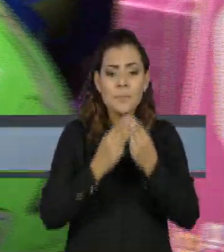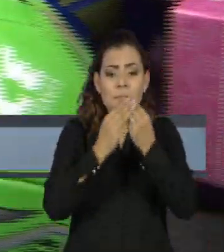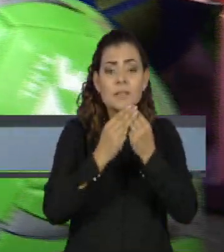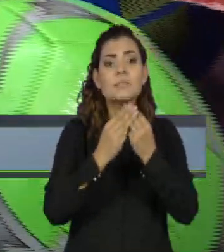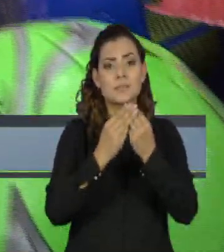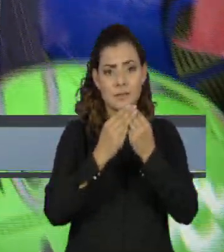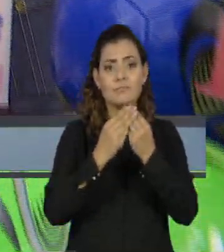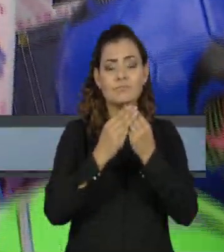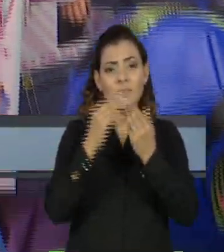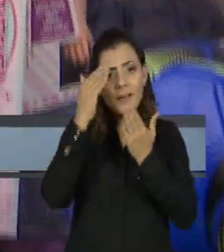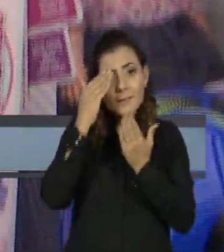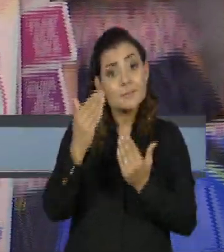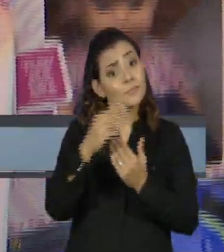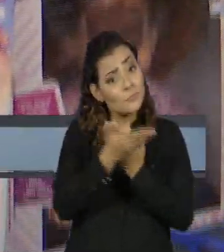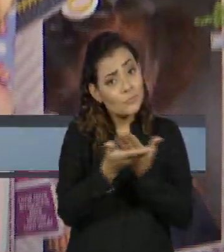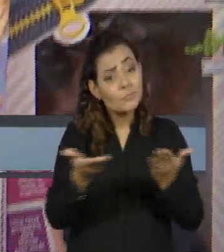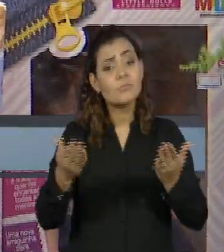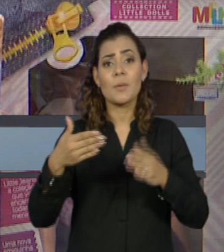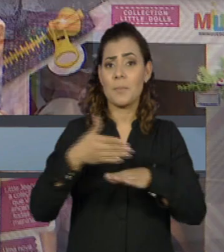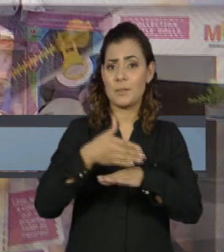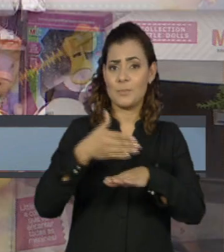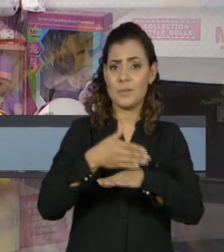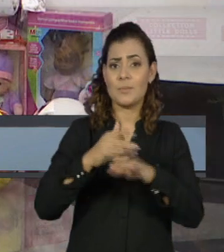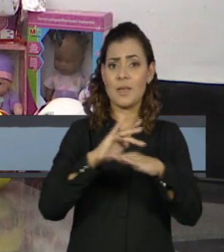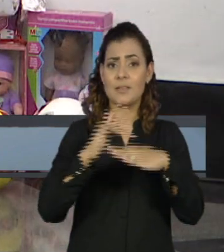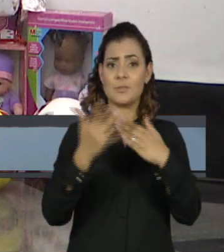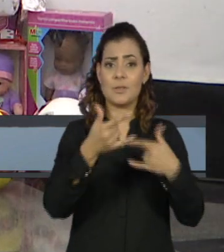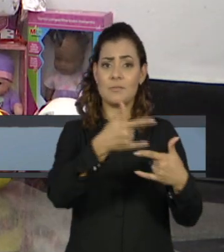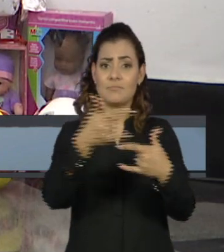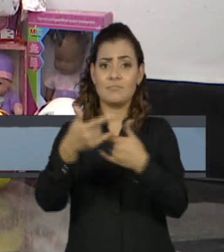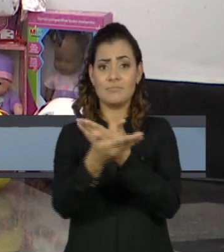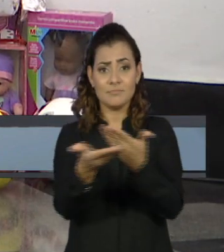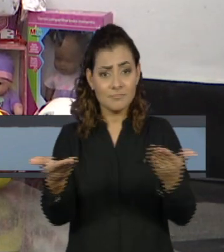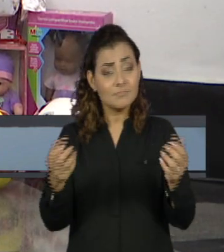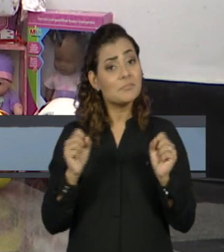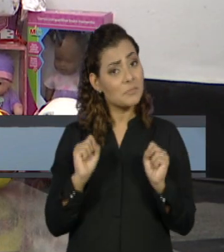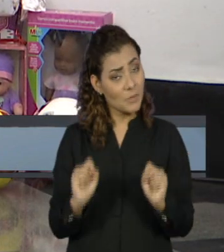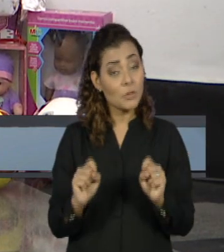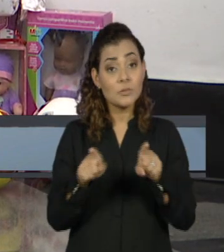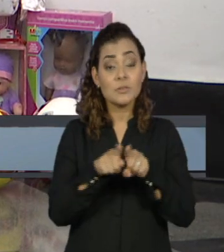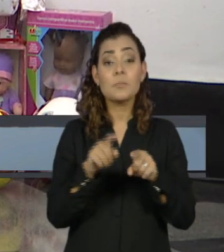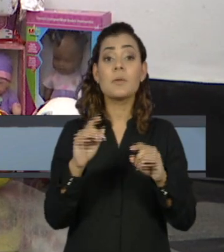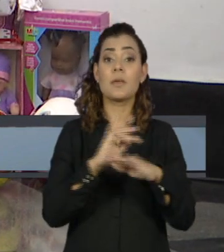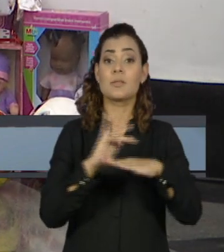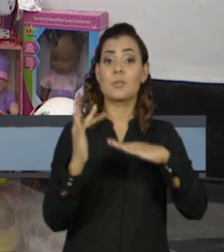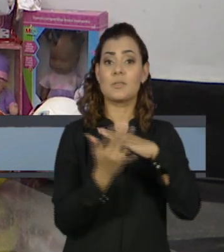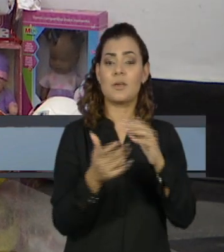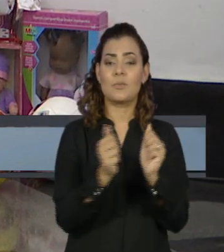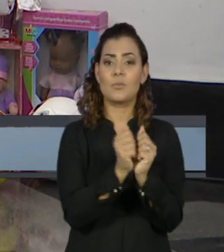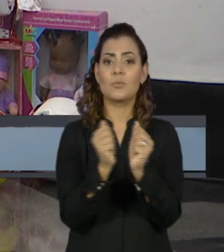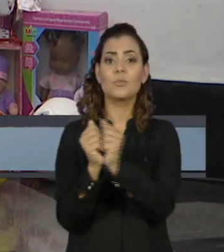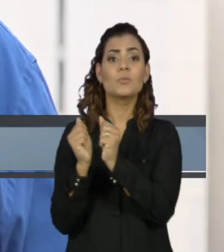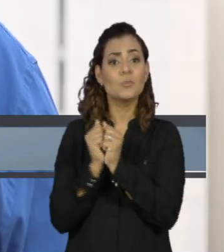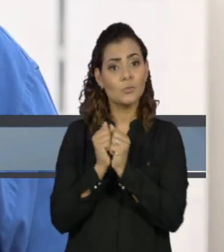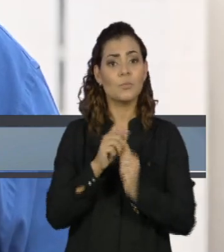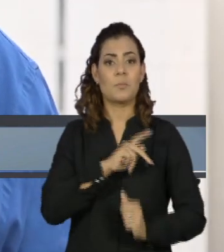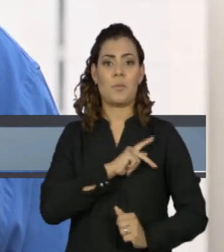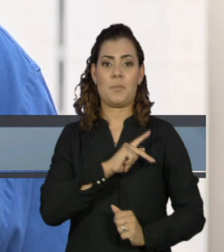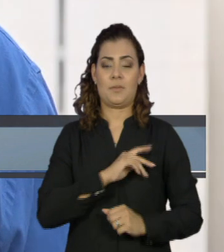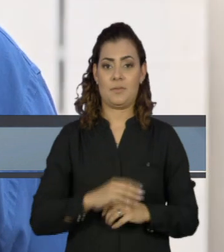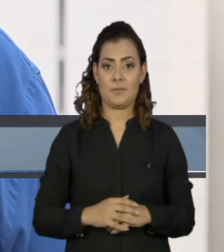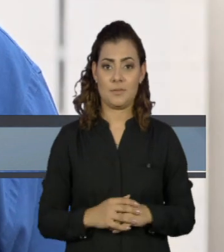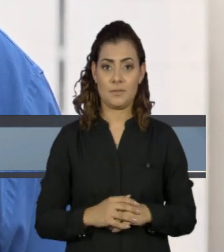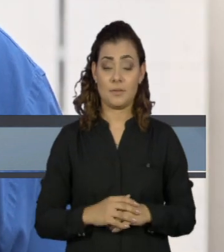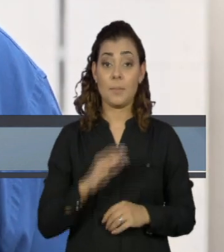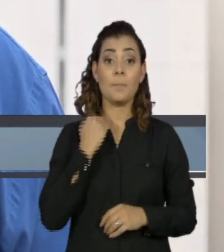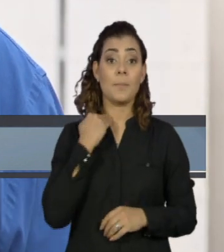graça. Todos são convidados a participar nas nossas redes sociais e também nas redes sociais da Sociedade Esportiva Palmeiras. O Banco do